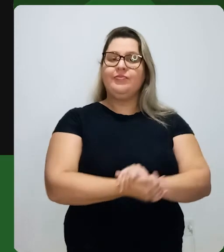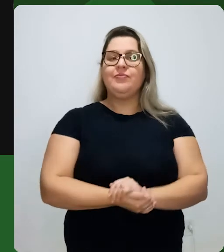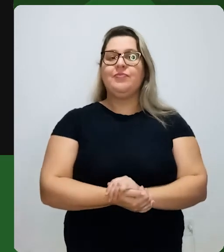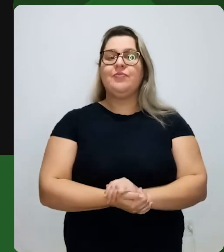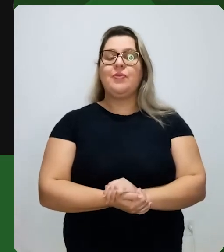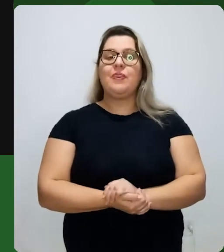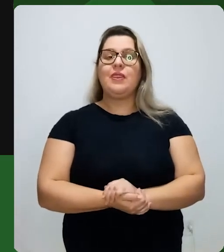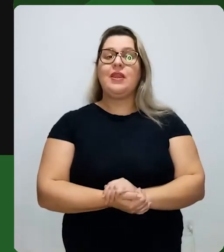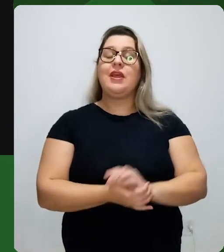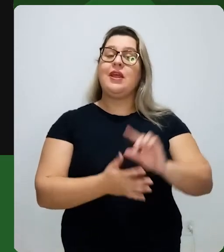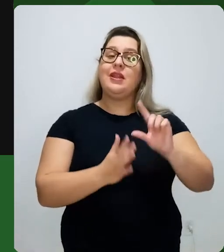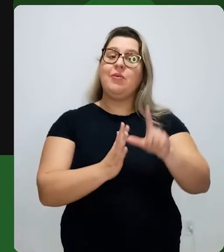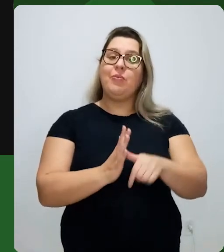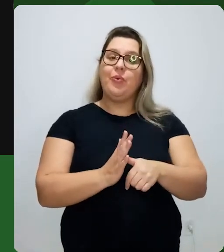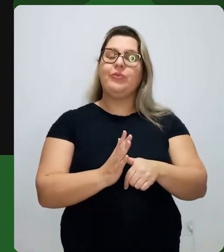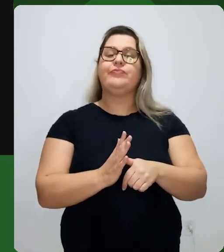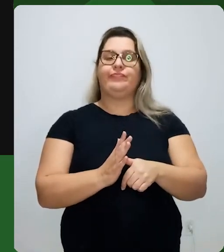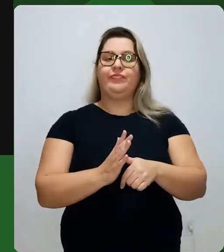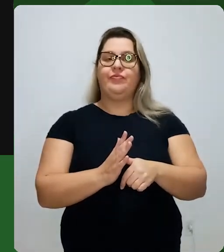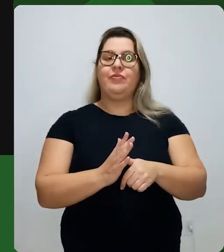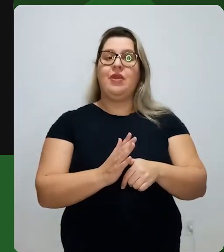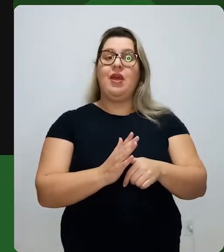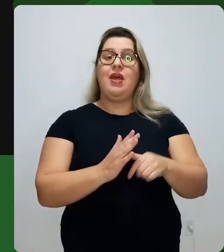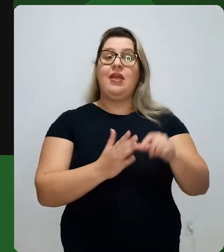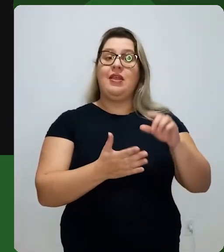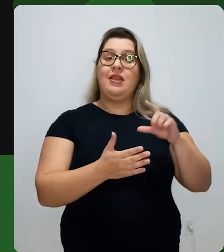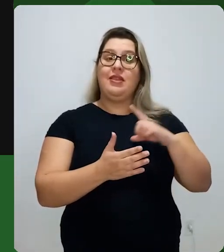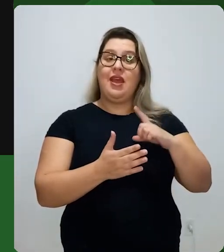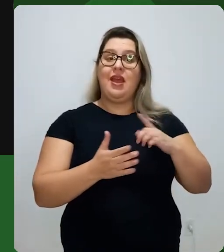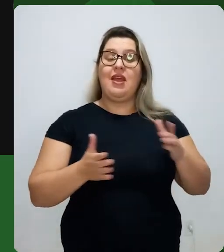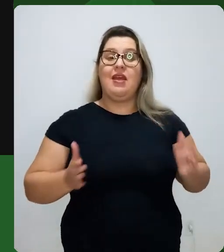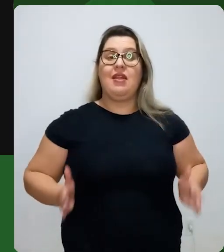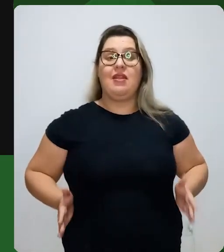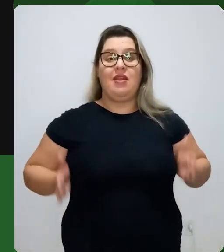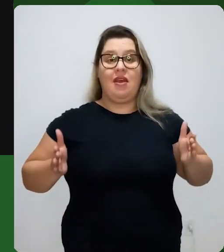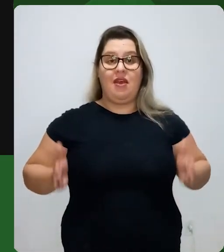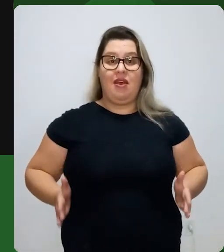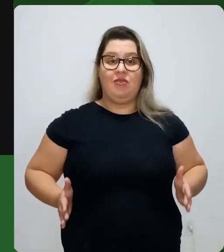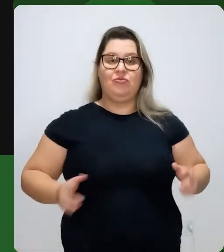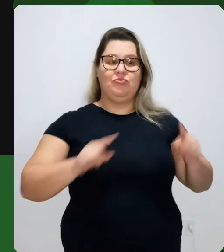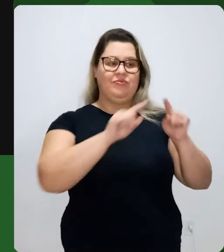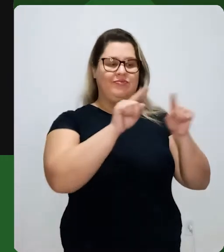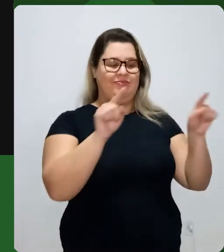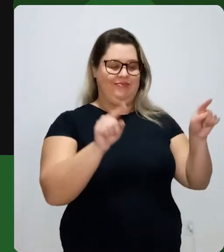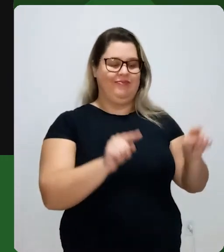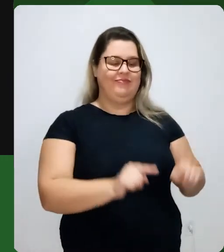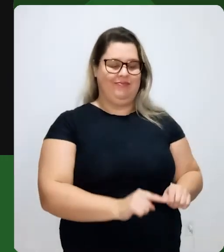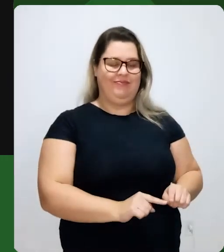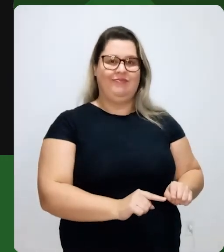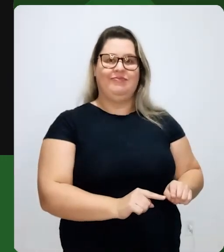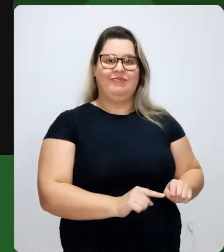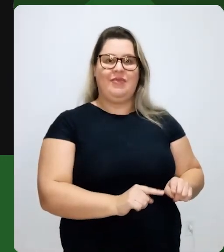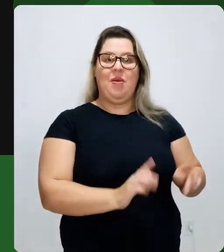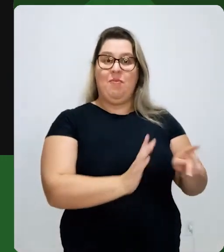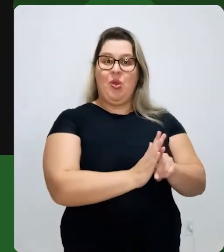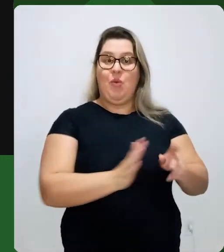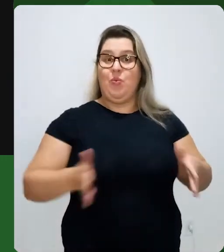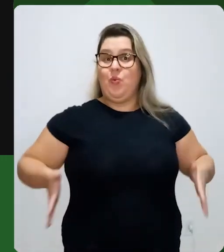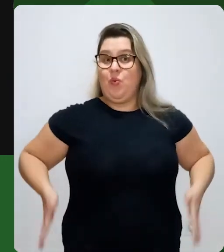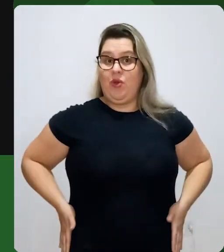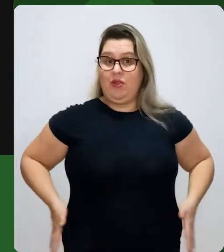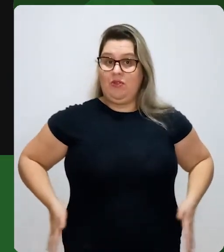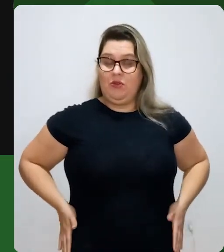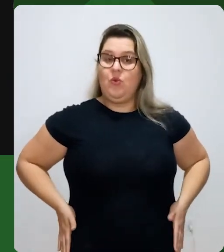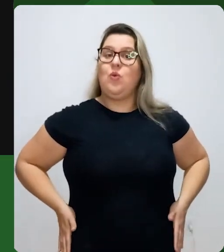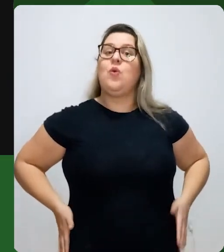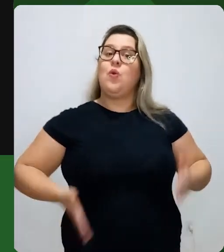Dando continuidade, diz lá. A partir do meio das laterais do triângulo do quadril,